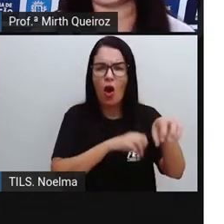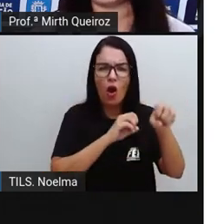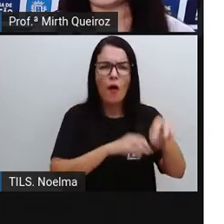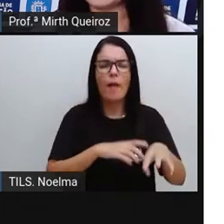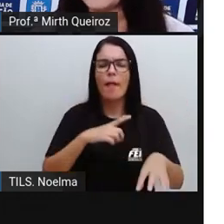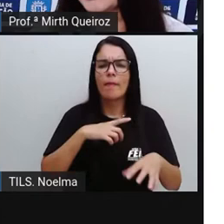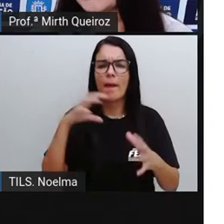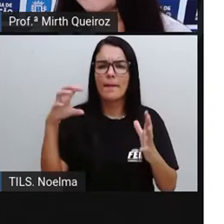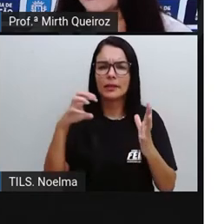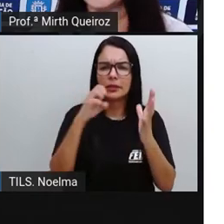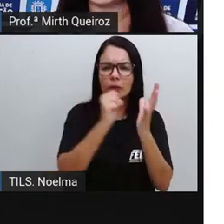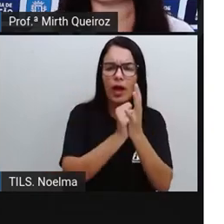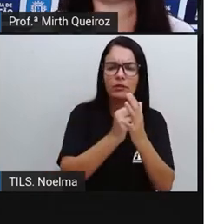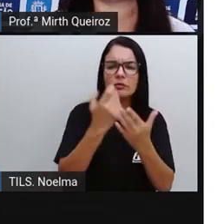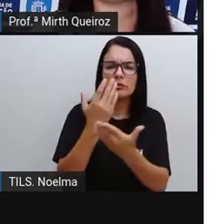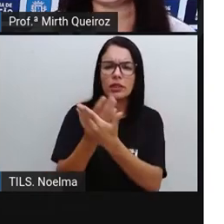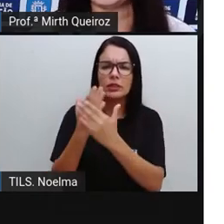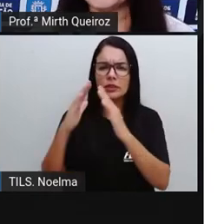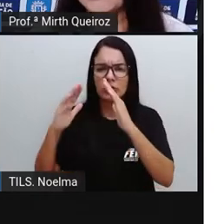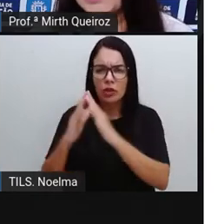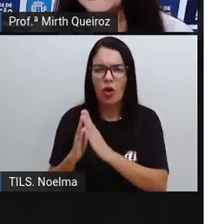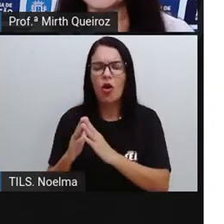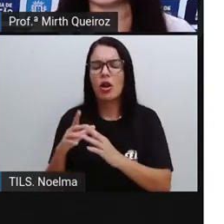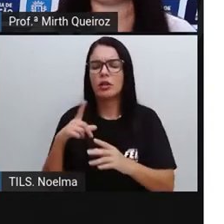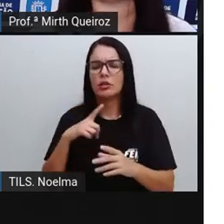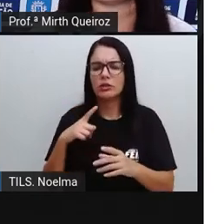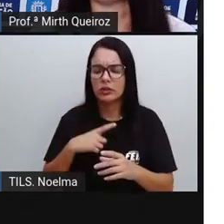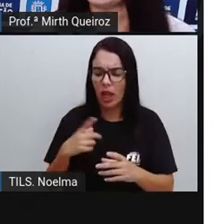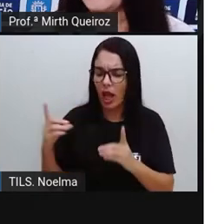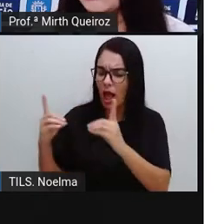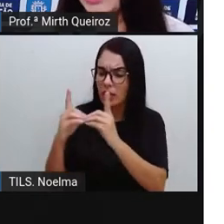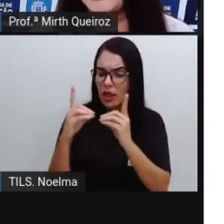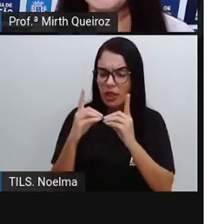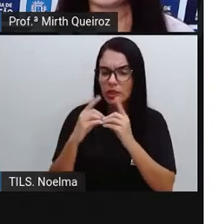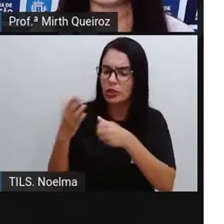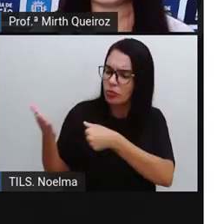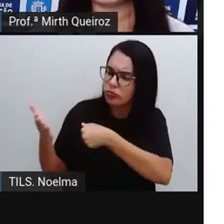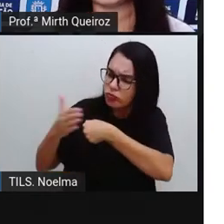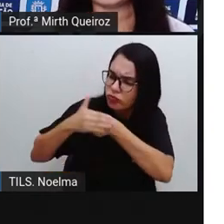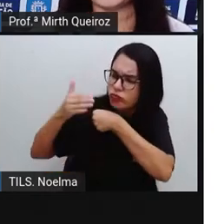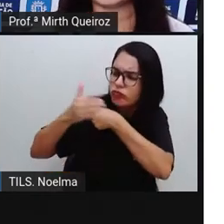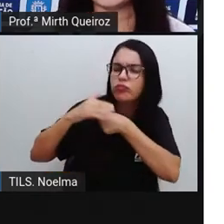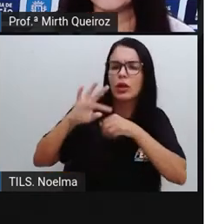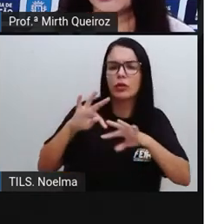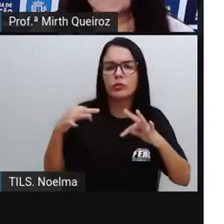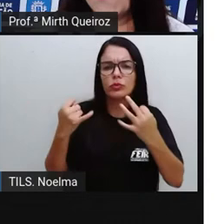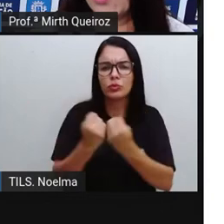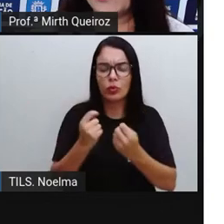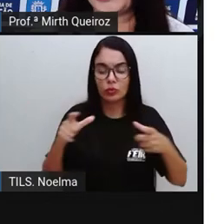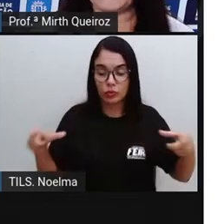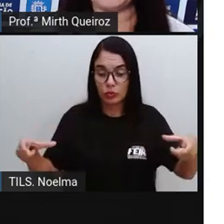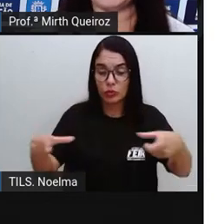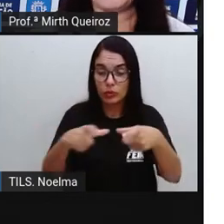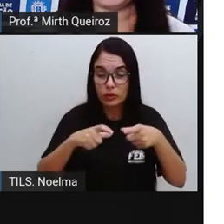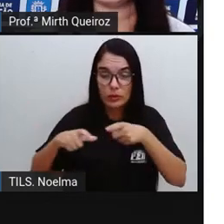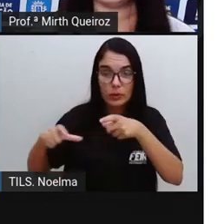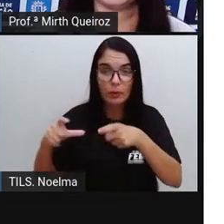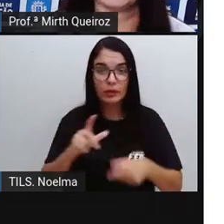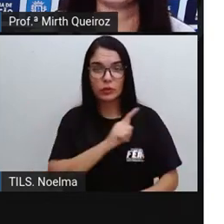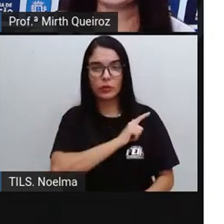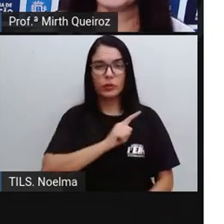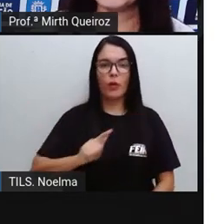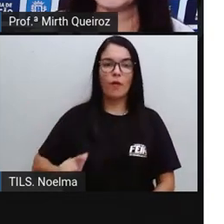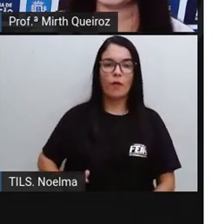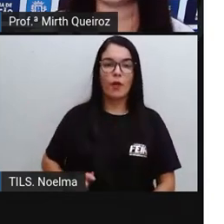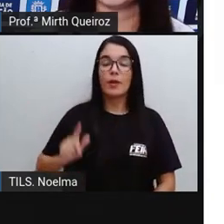estarmos matriculados aí Nas escolas De sermos bem recebidos De sermos acolhidos Em todos os espaços públicos Certo?